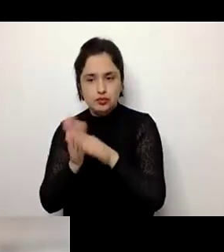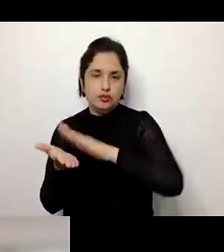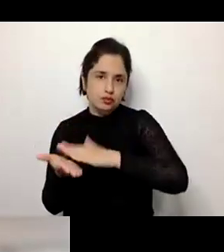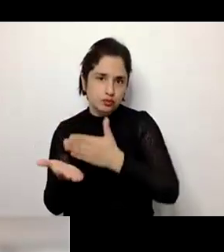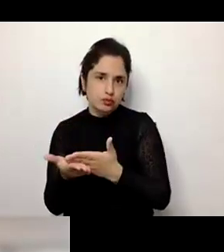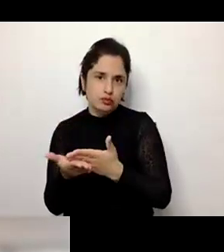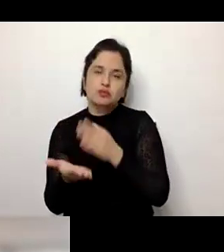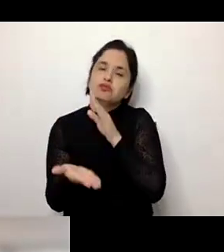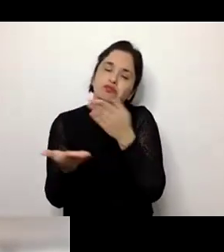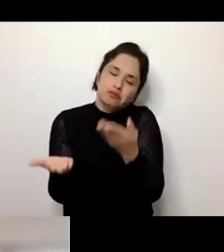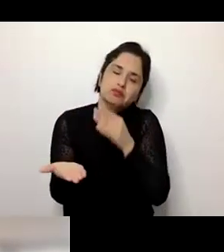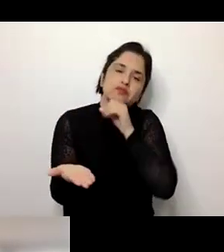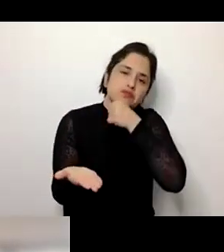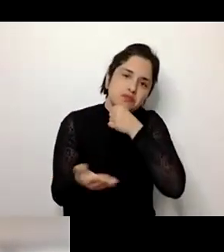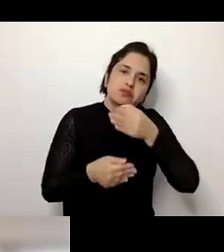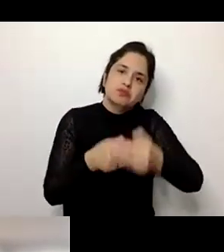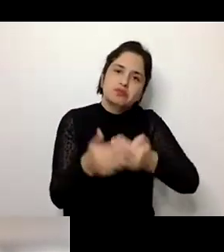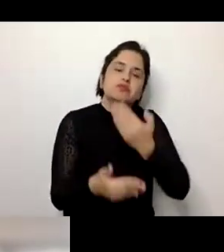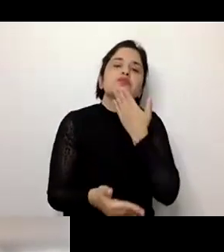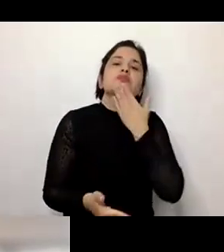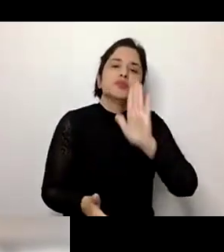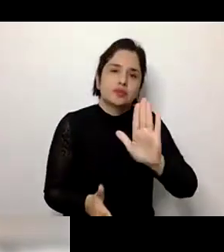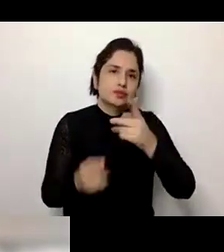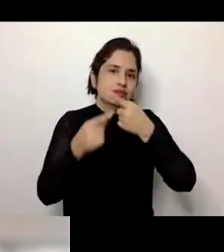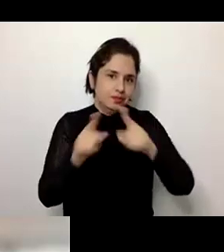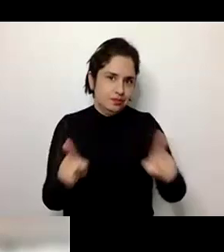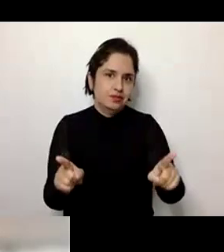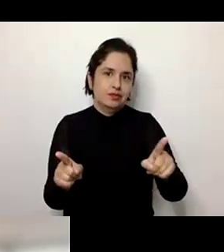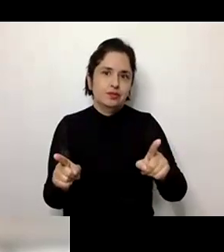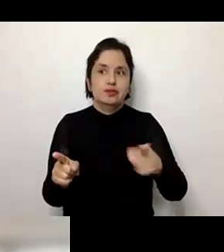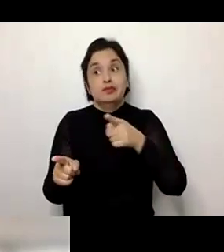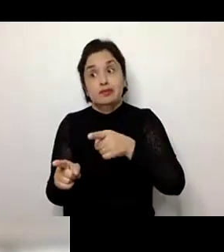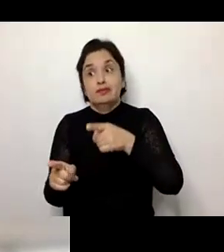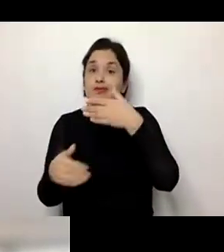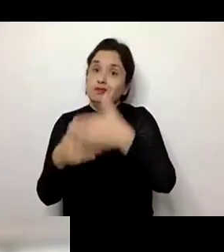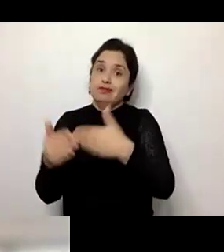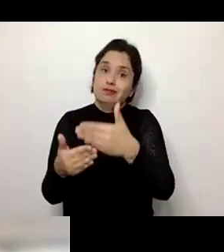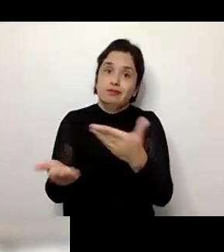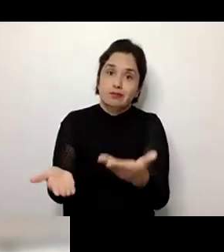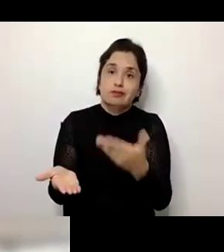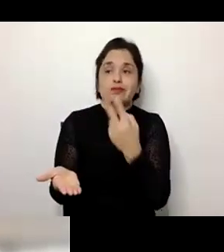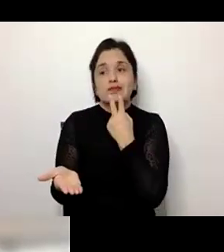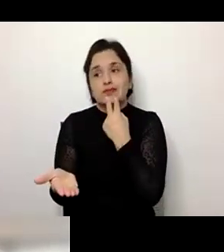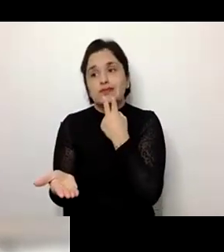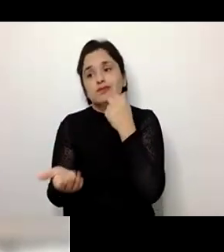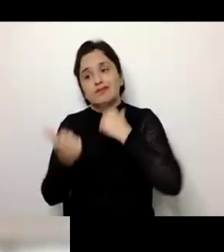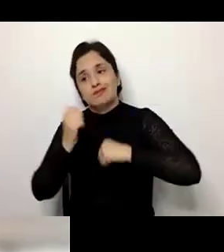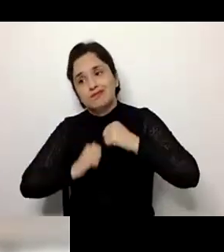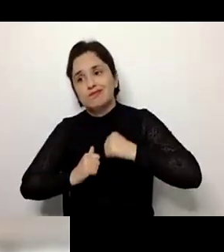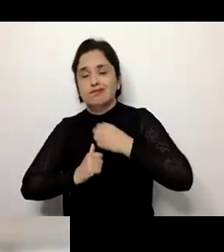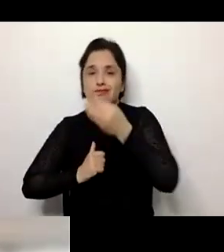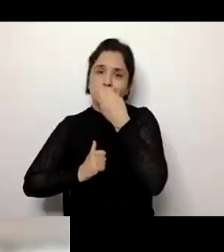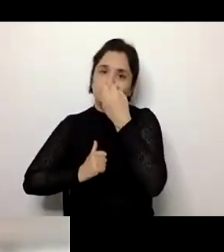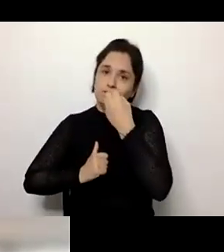vai ter uma vejez, um processo de vejez que vai ser totalmente diferente a outra pessoa que teve um processo na vida com uma mária alimentação,